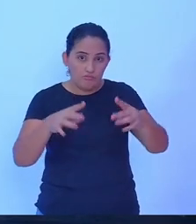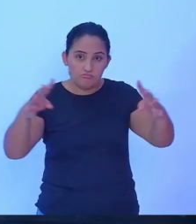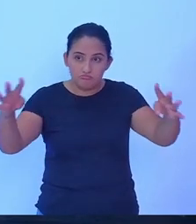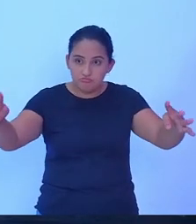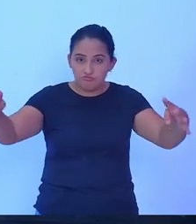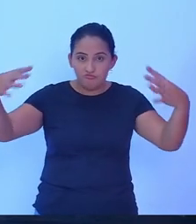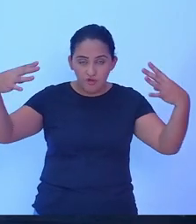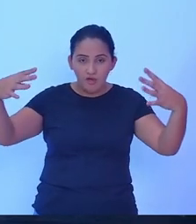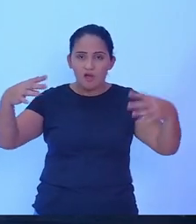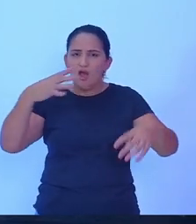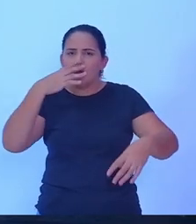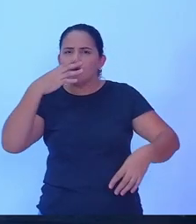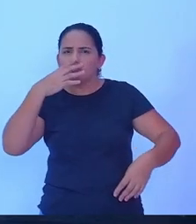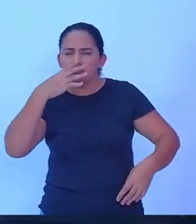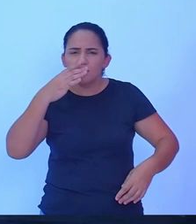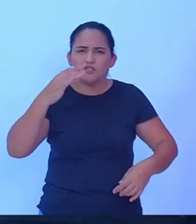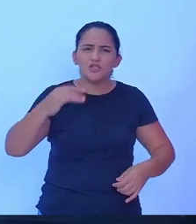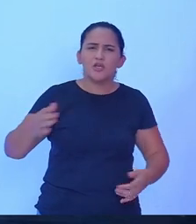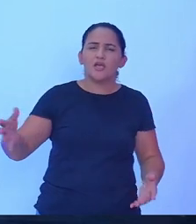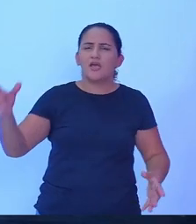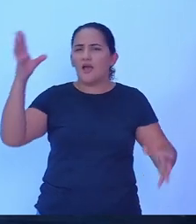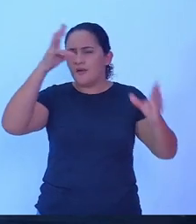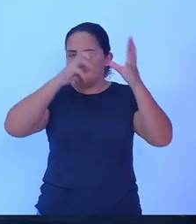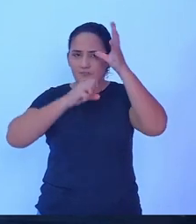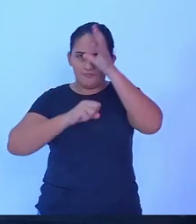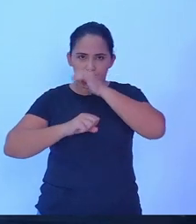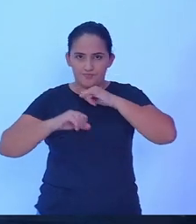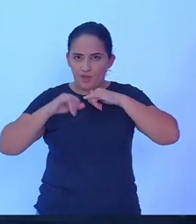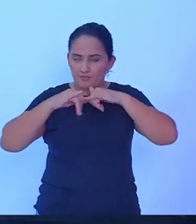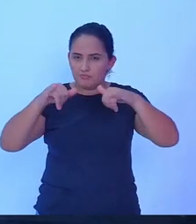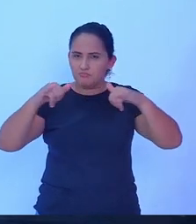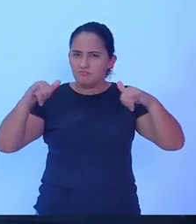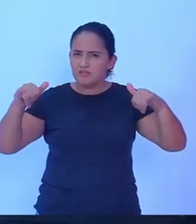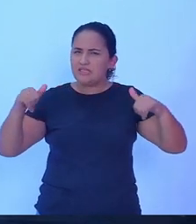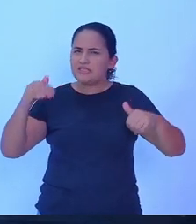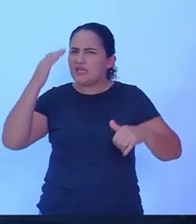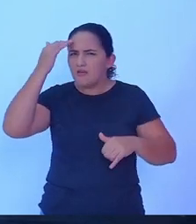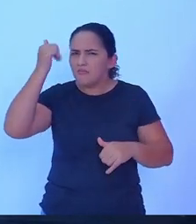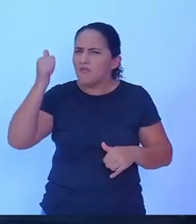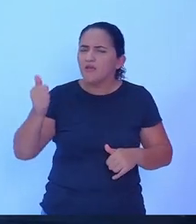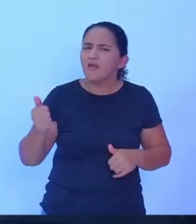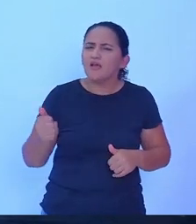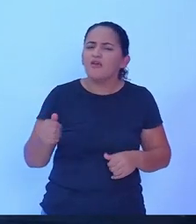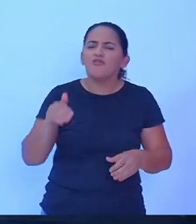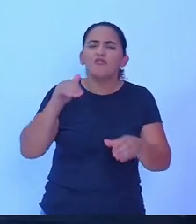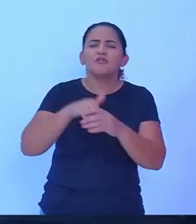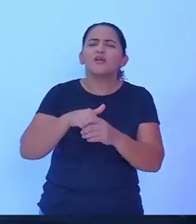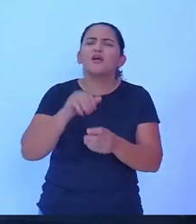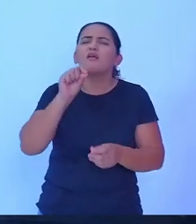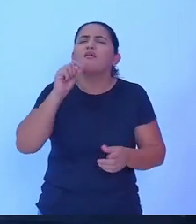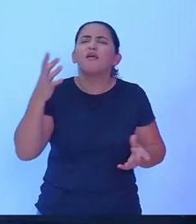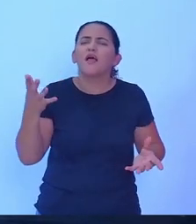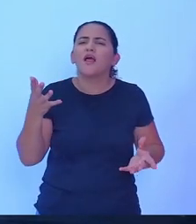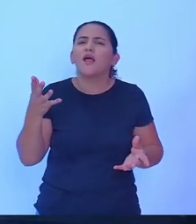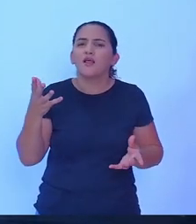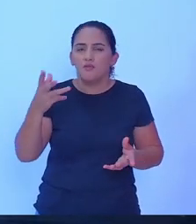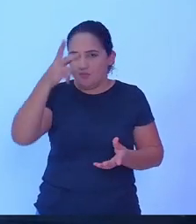informação, para que nossa população saiba em quem está votando, no prefeito e no vice.